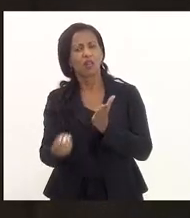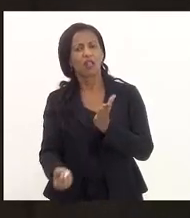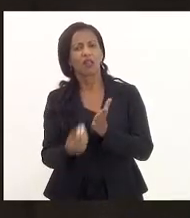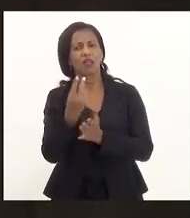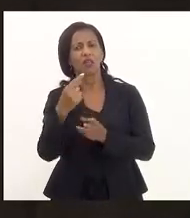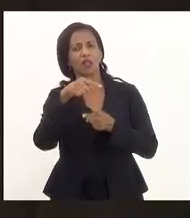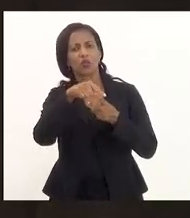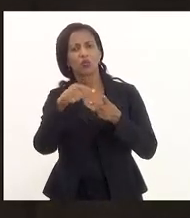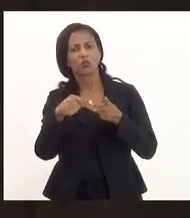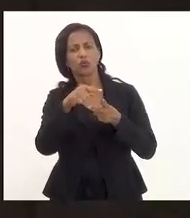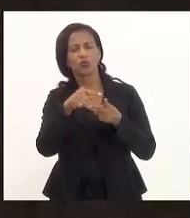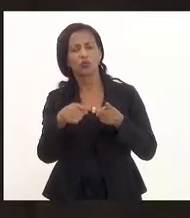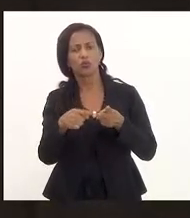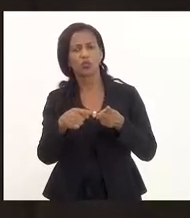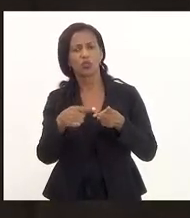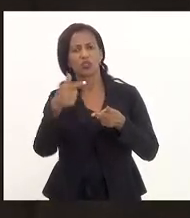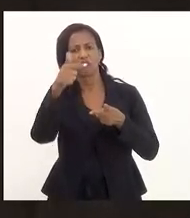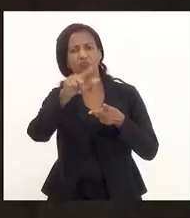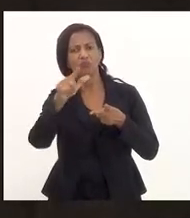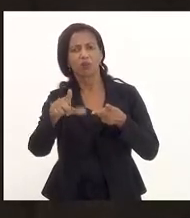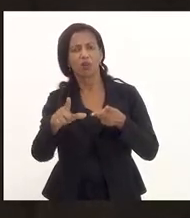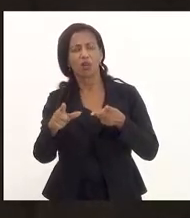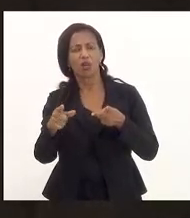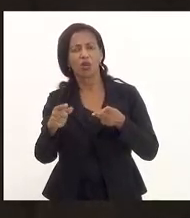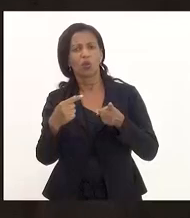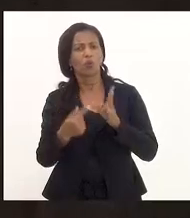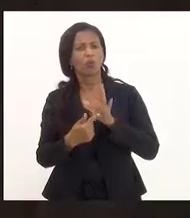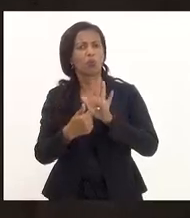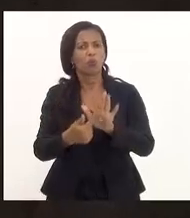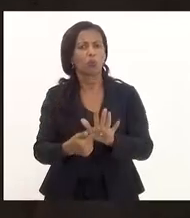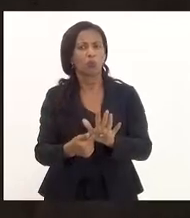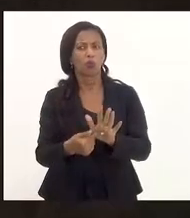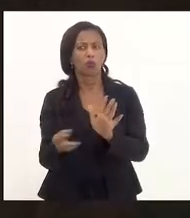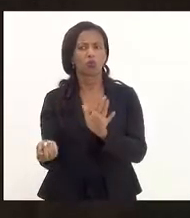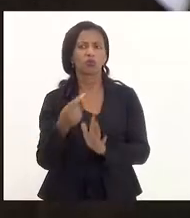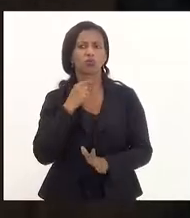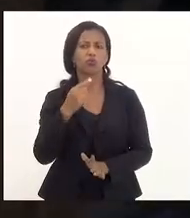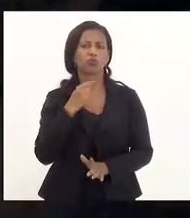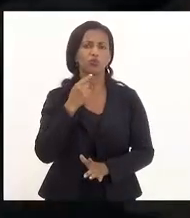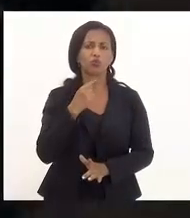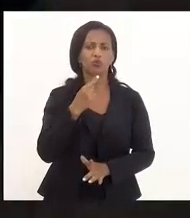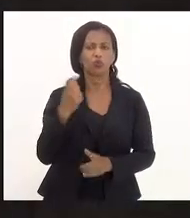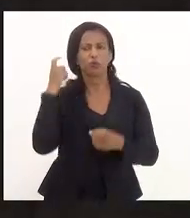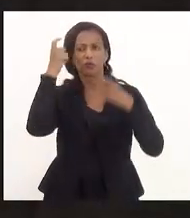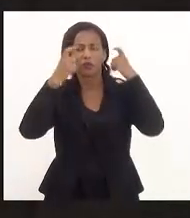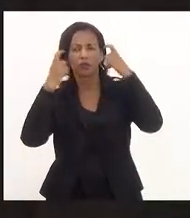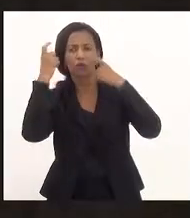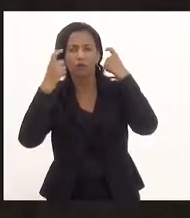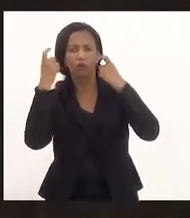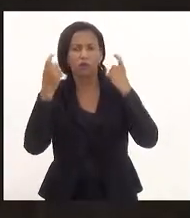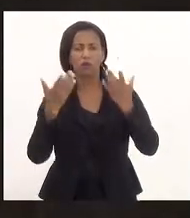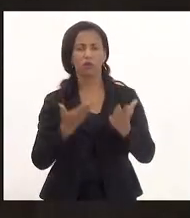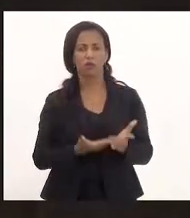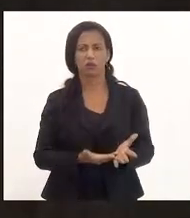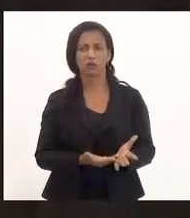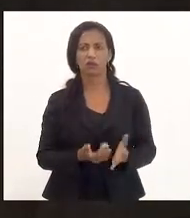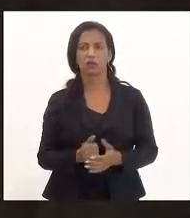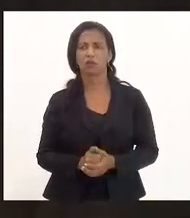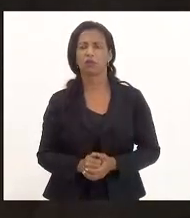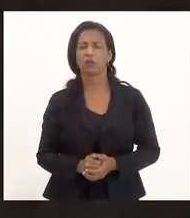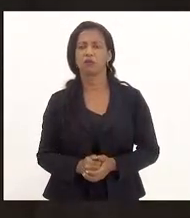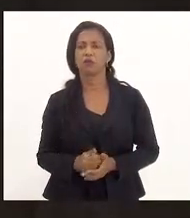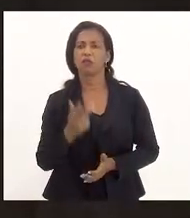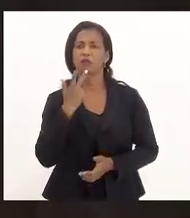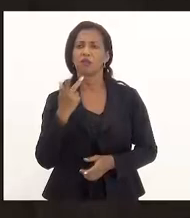duas hipóteses de incidência sem trazer o fato gerador. Então, me causa um pouco de preocupação quanto a isso. E